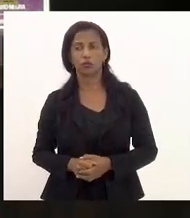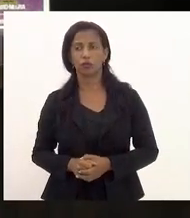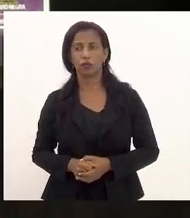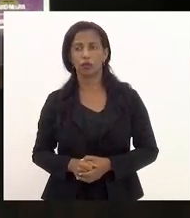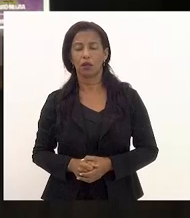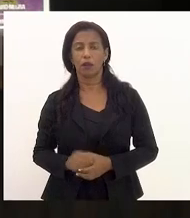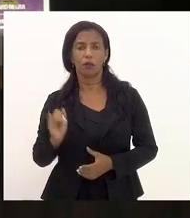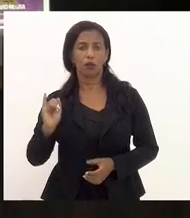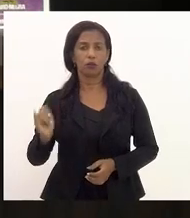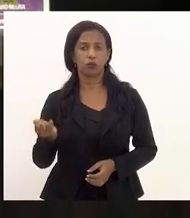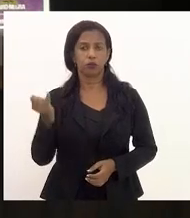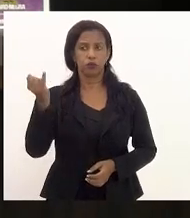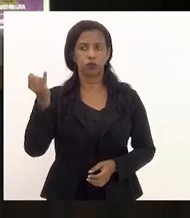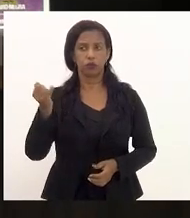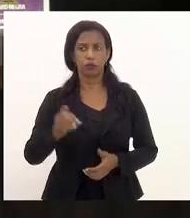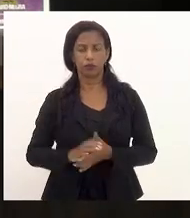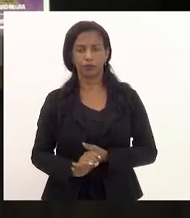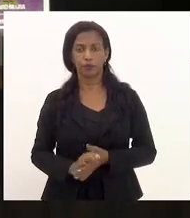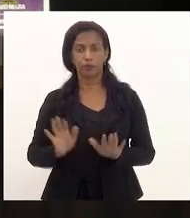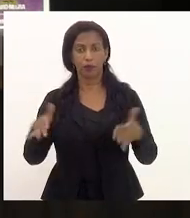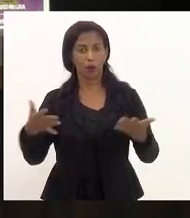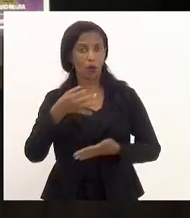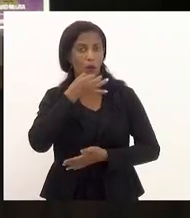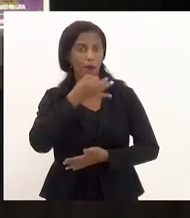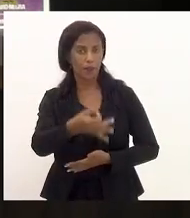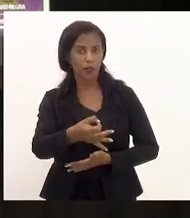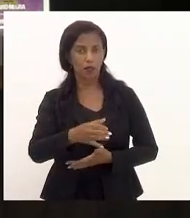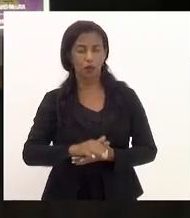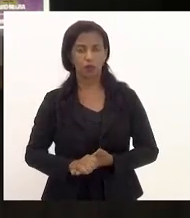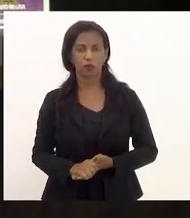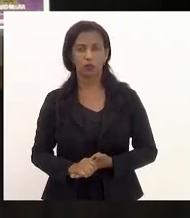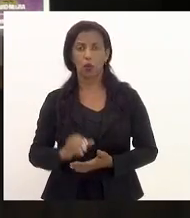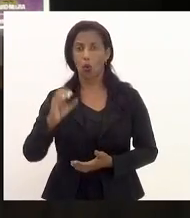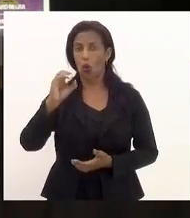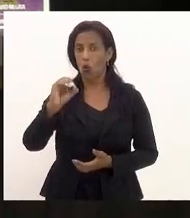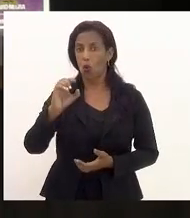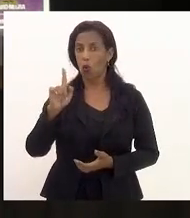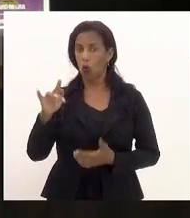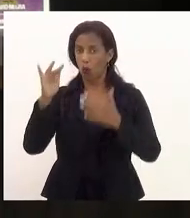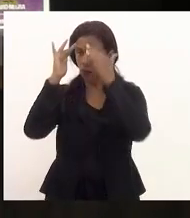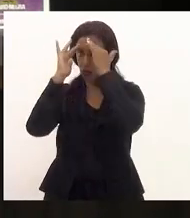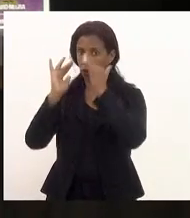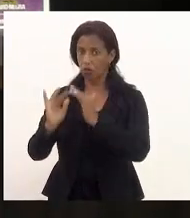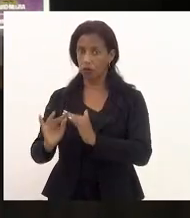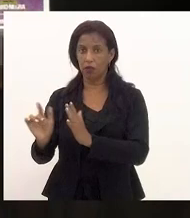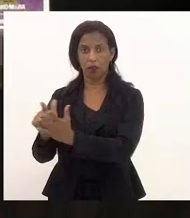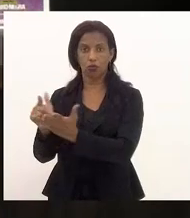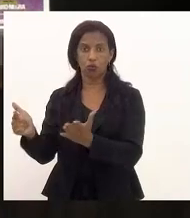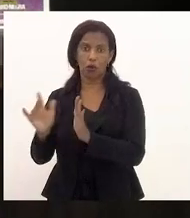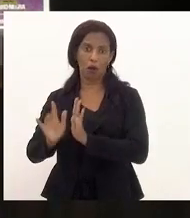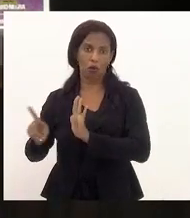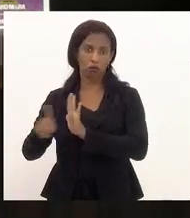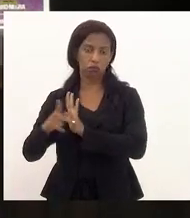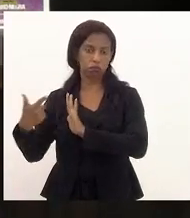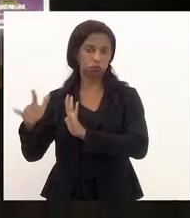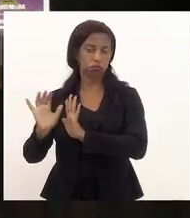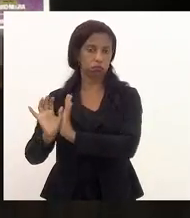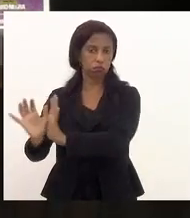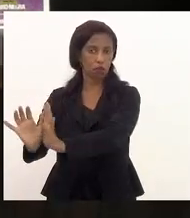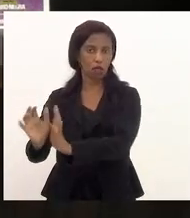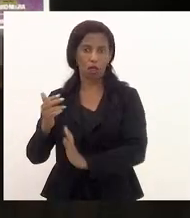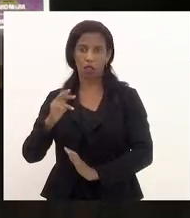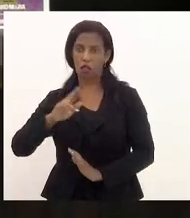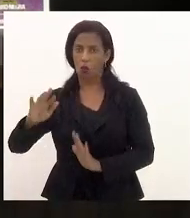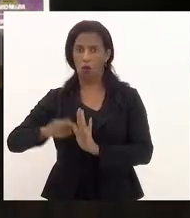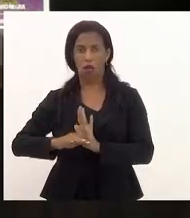pela inflação. Então, é uma opinião do Globo, a gente respeita, mas não